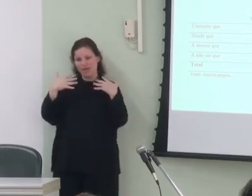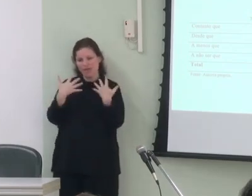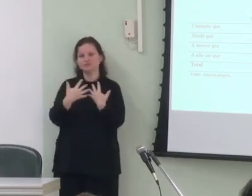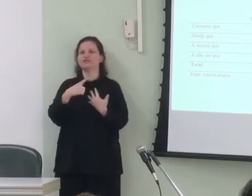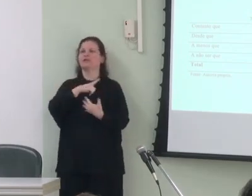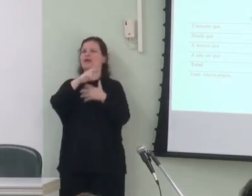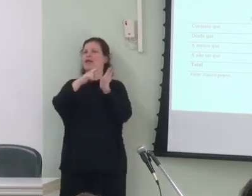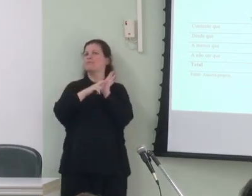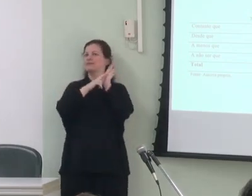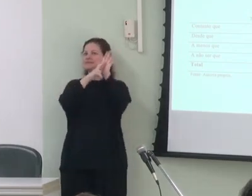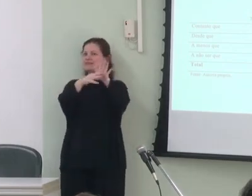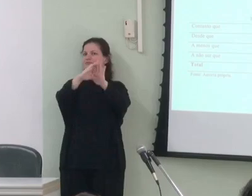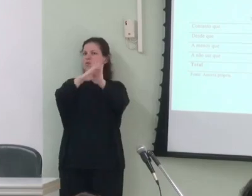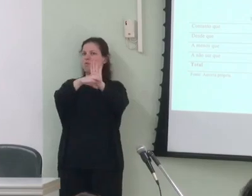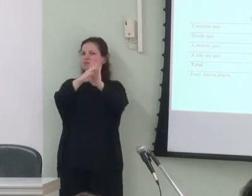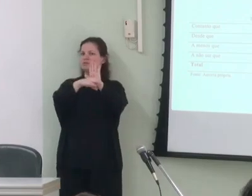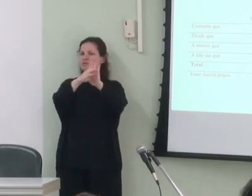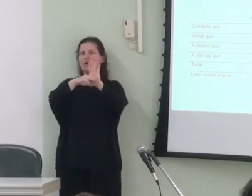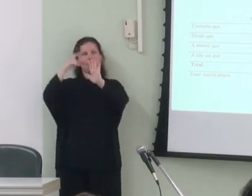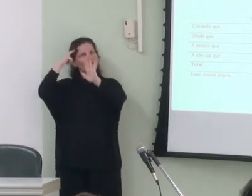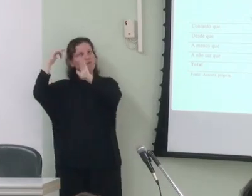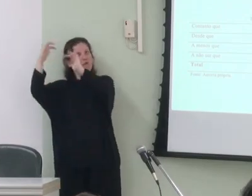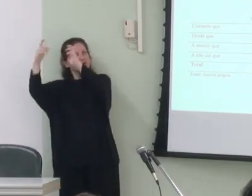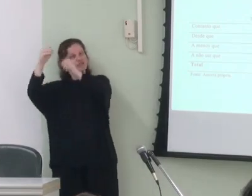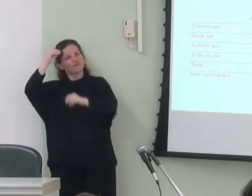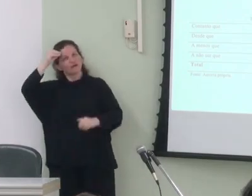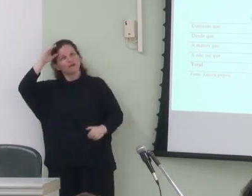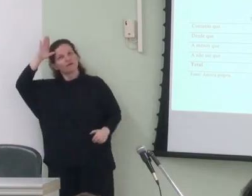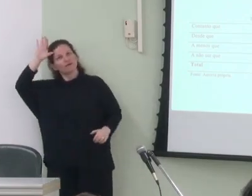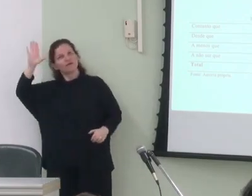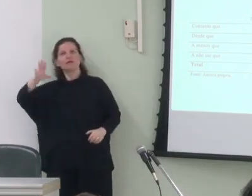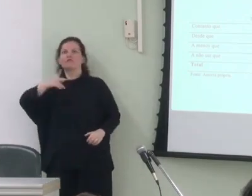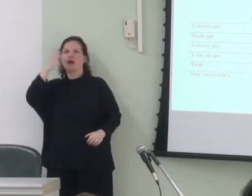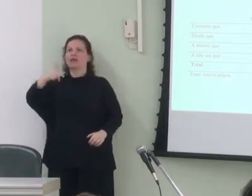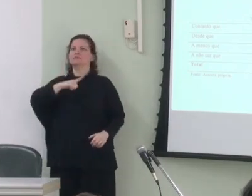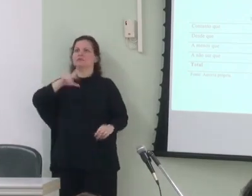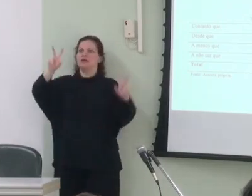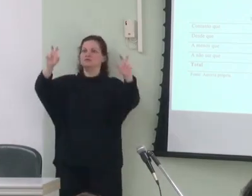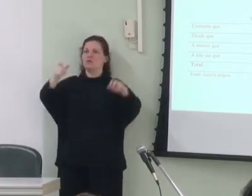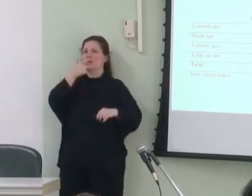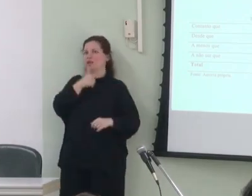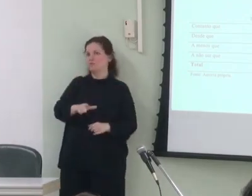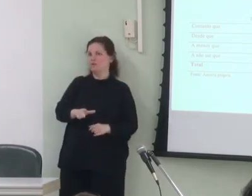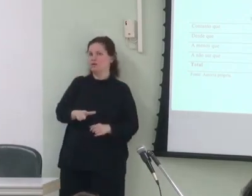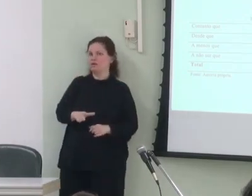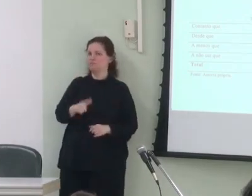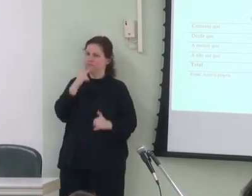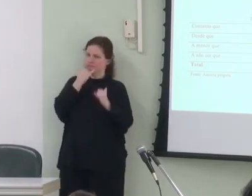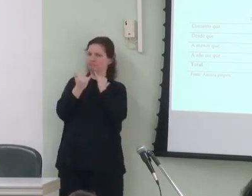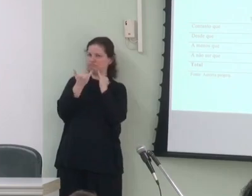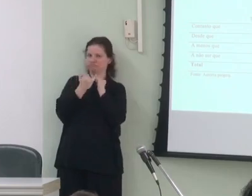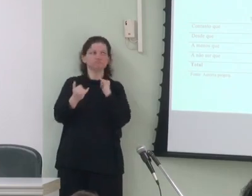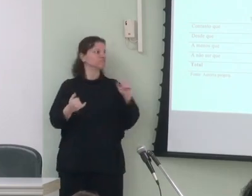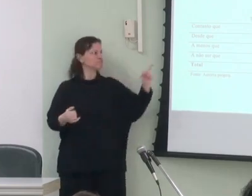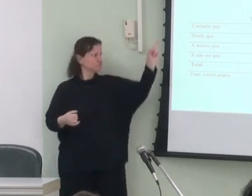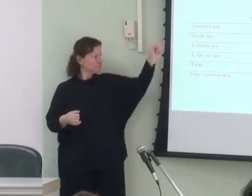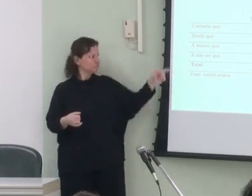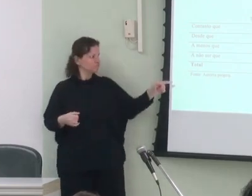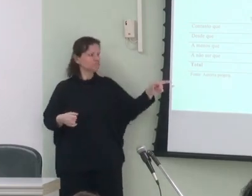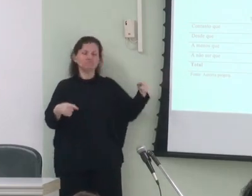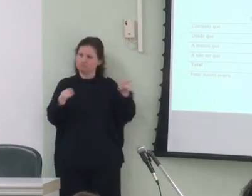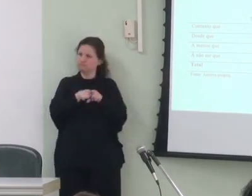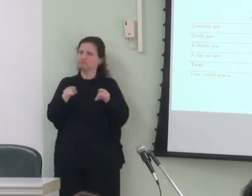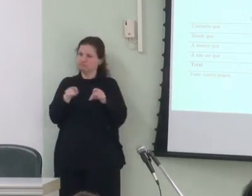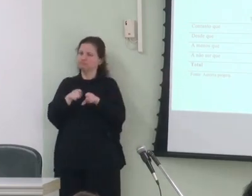representação conceitual e cognitiva do conhecimento que falantes tem sobre a língua essa similaridade deve